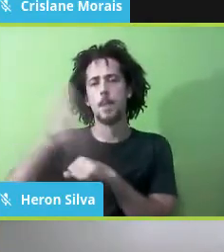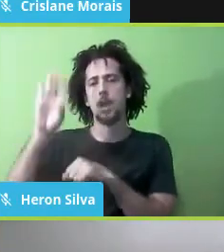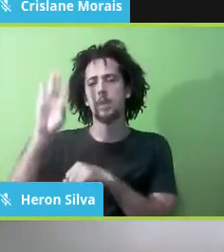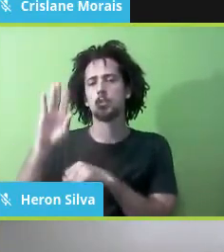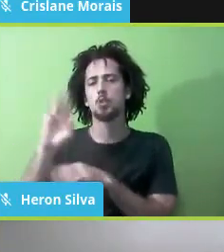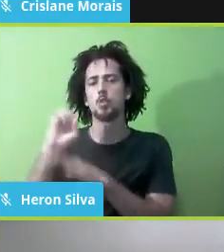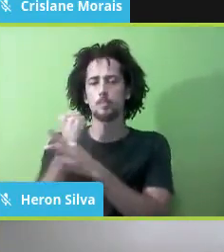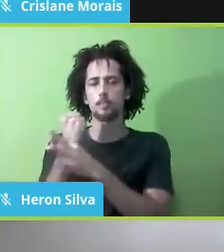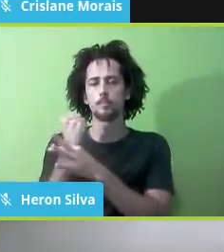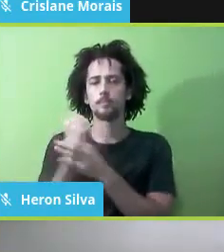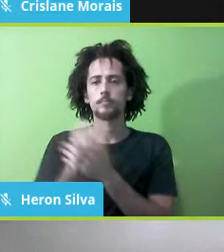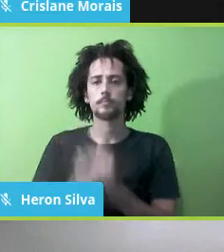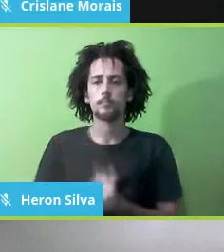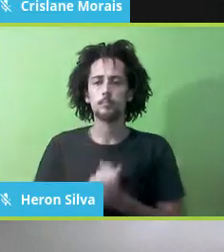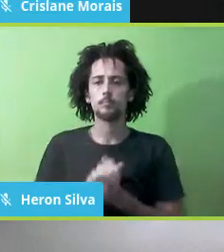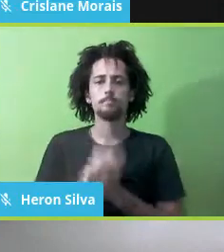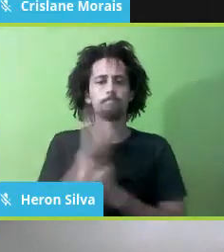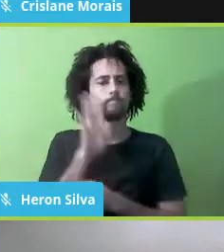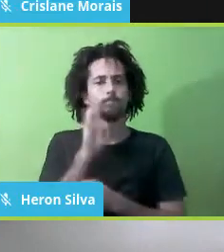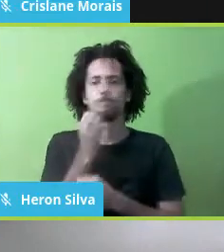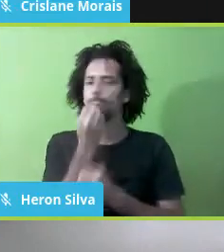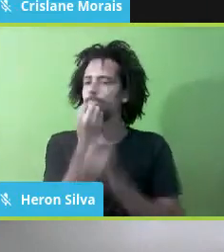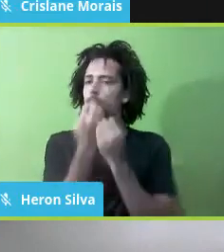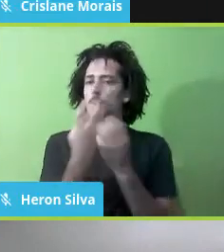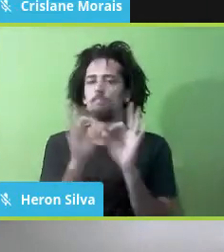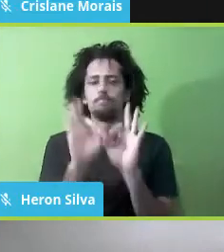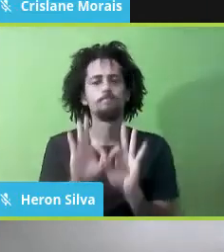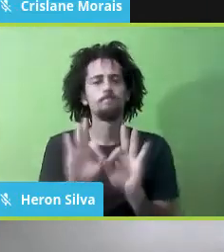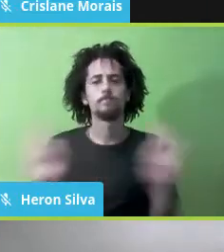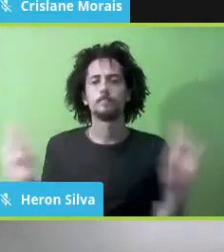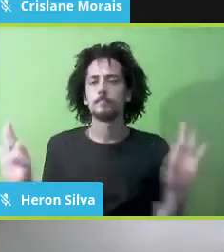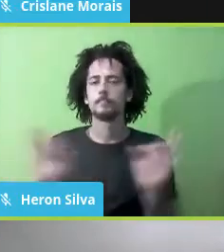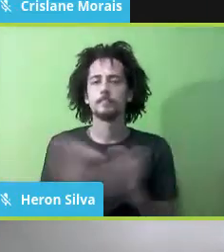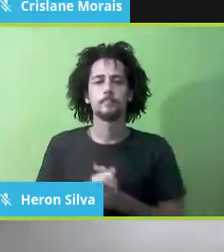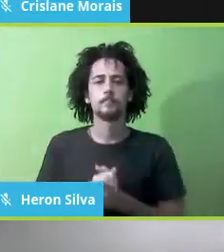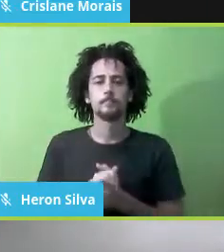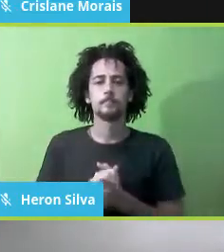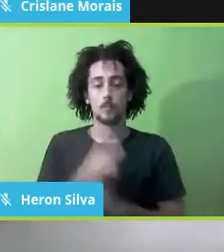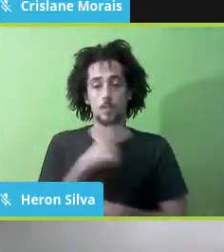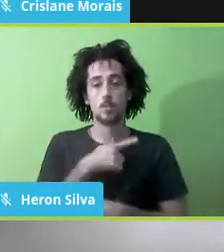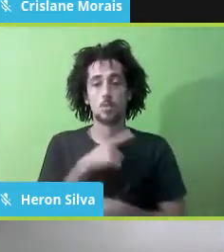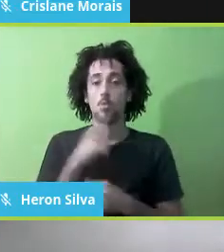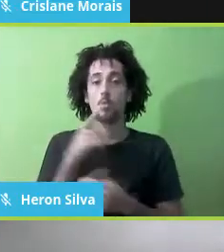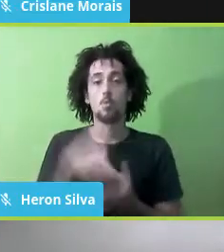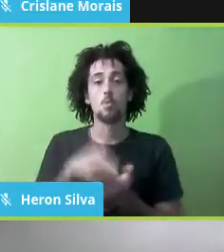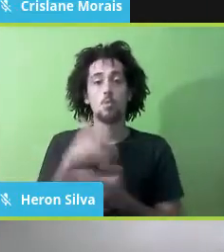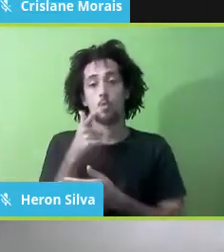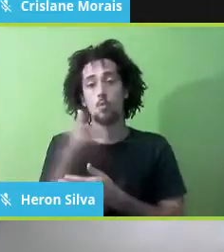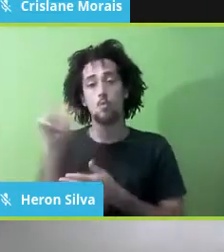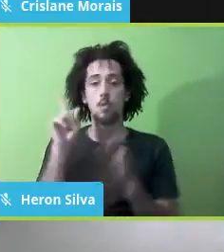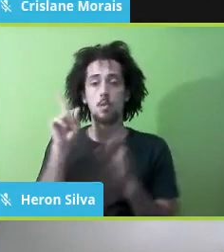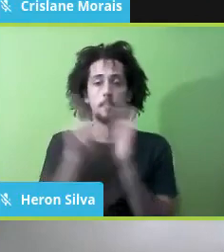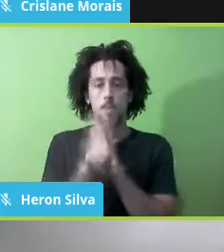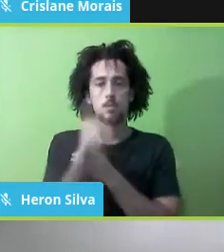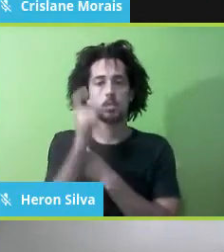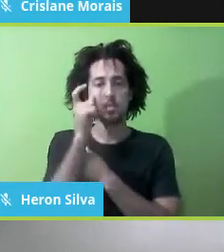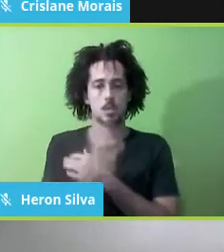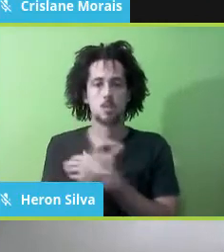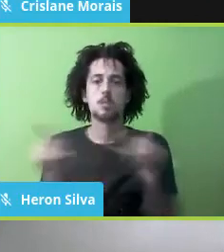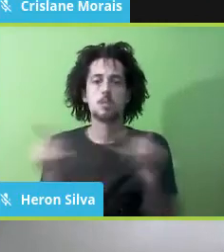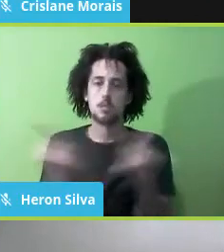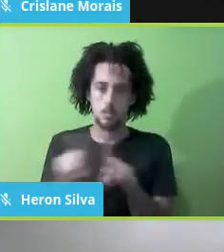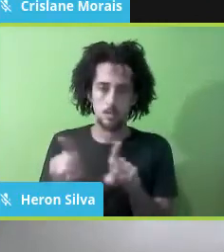Legal, muito bom, é, tem mais uma aqui que eu achei interessante também, que faz a seguinte